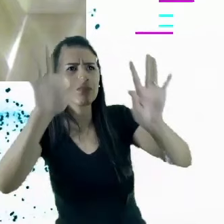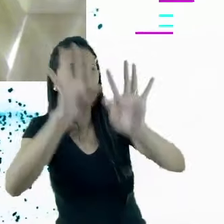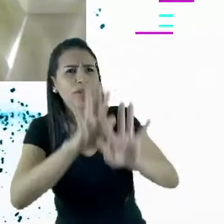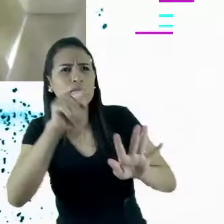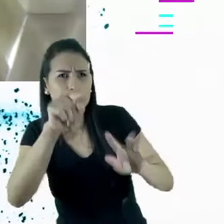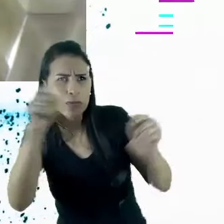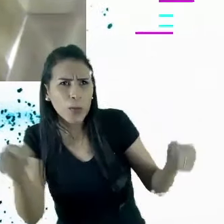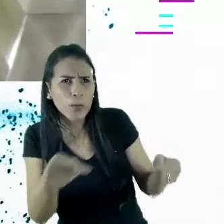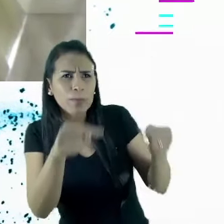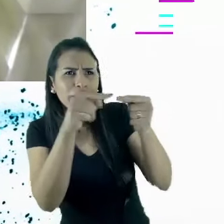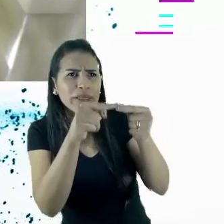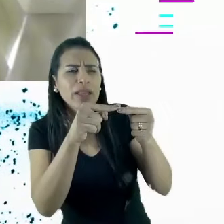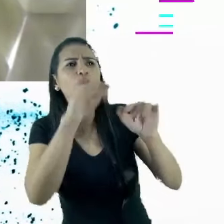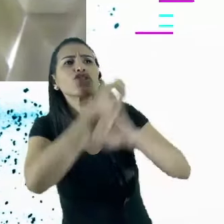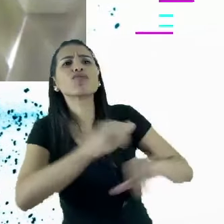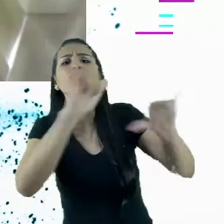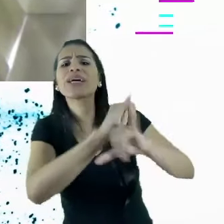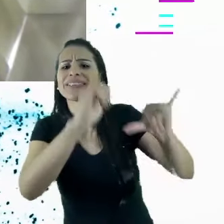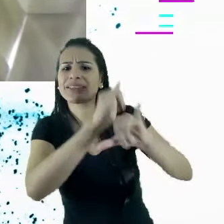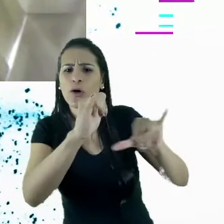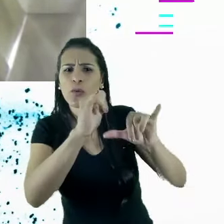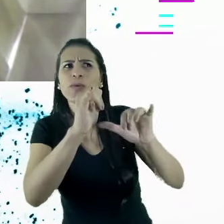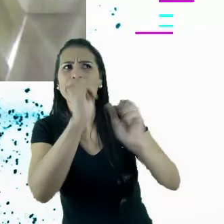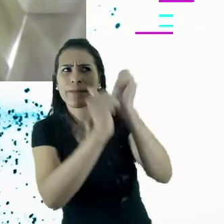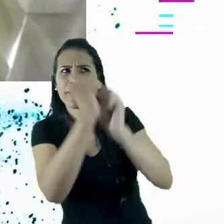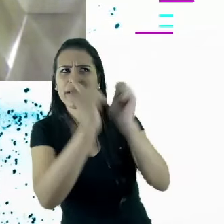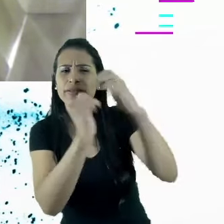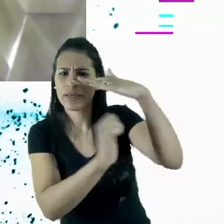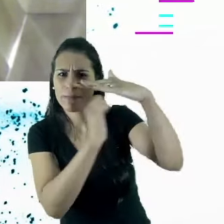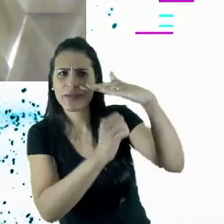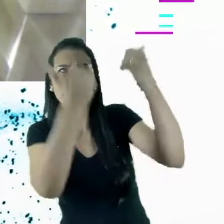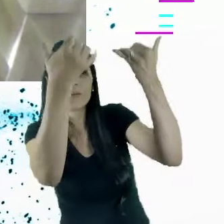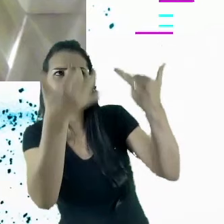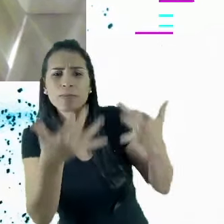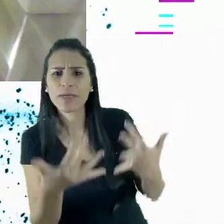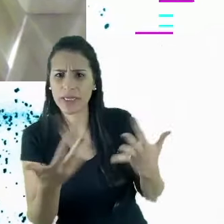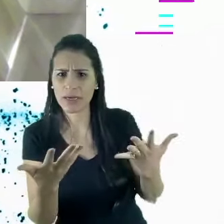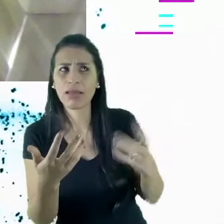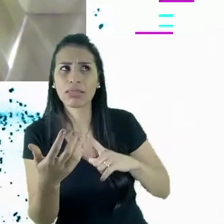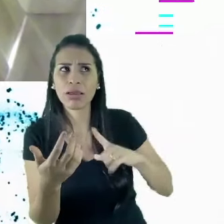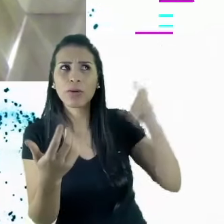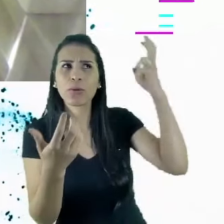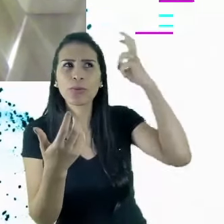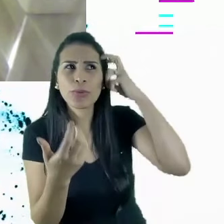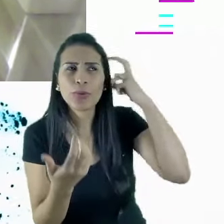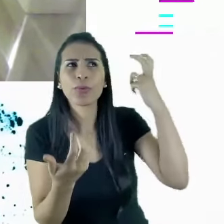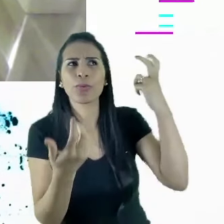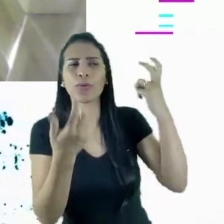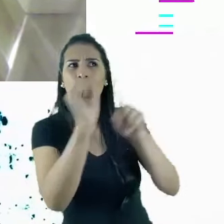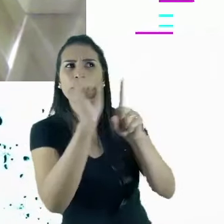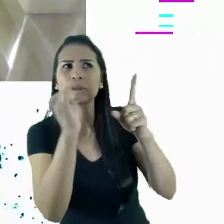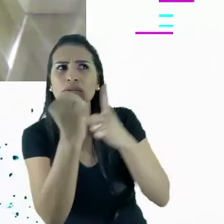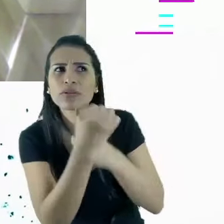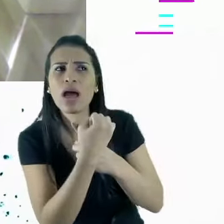pregando daquele ecossistema socioeconômico e cultural balanceado,